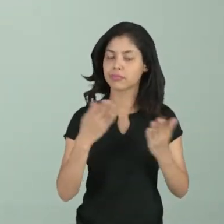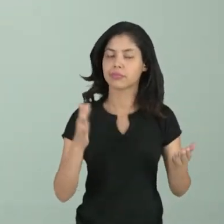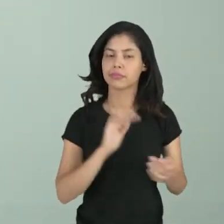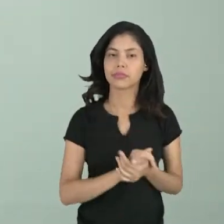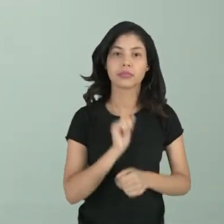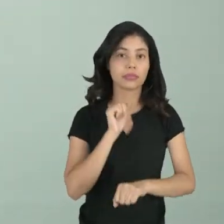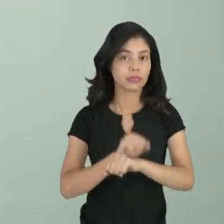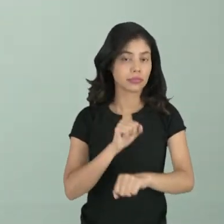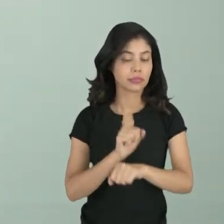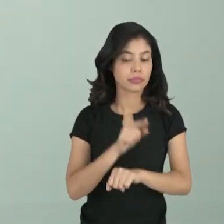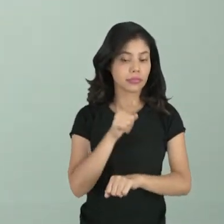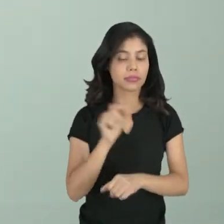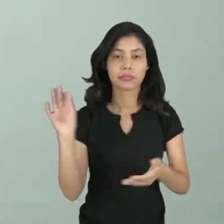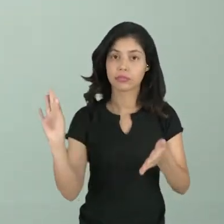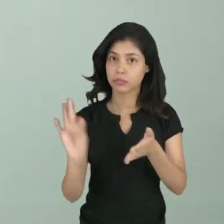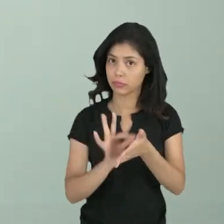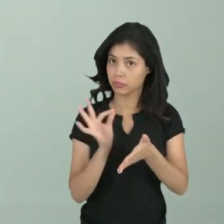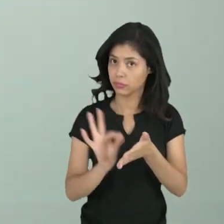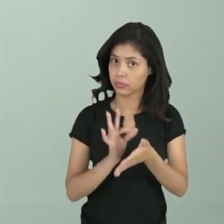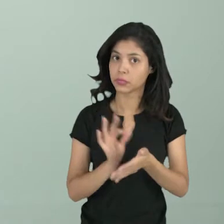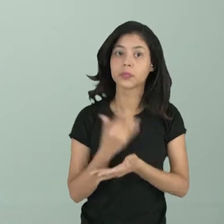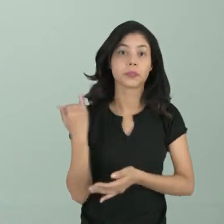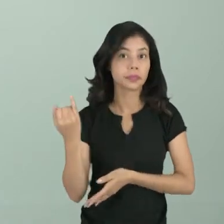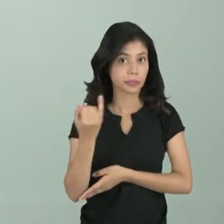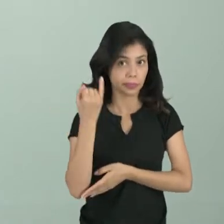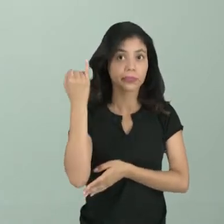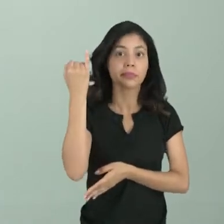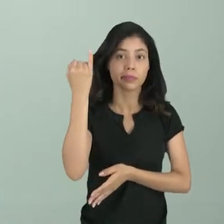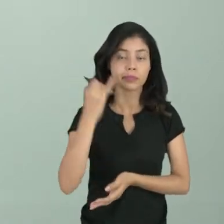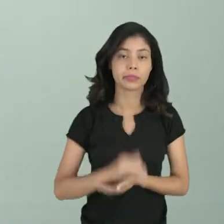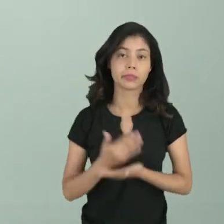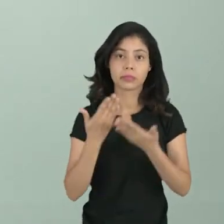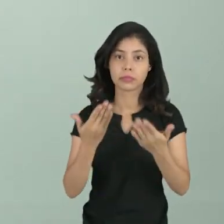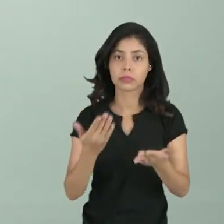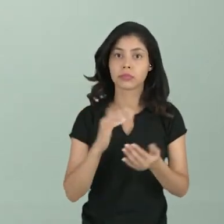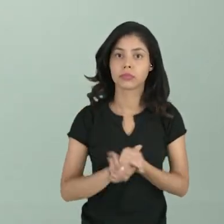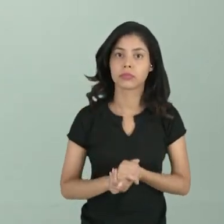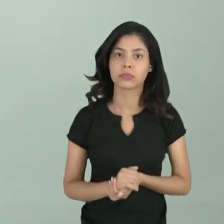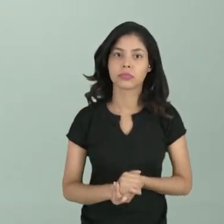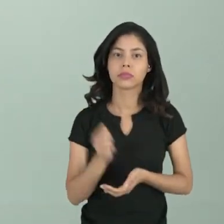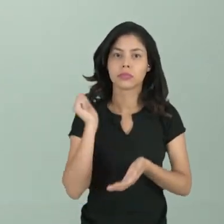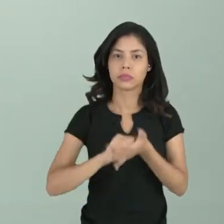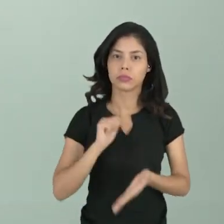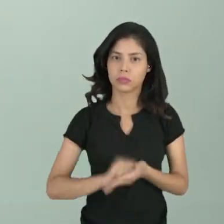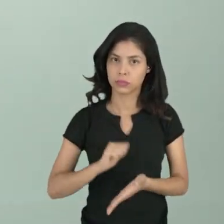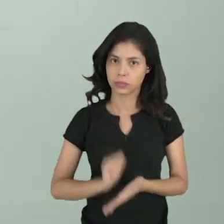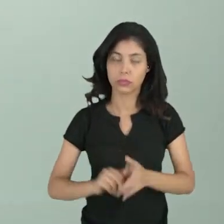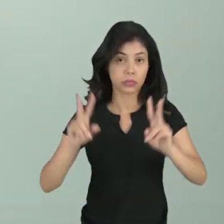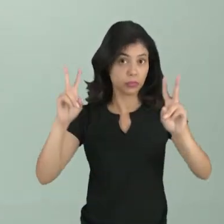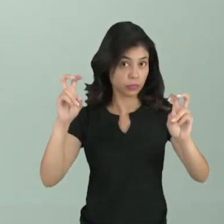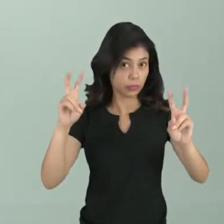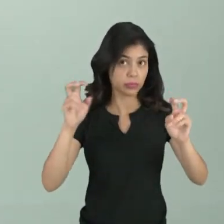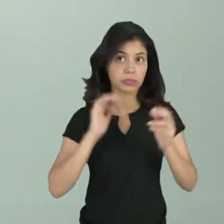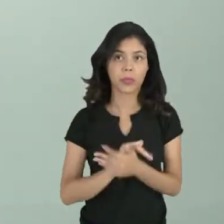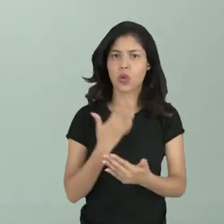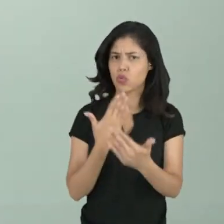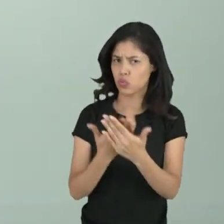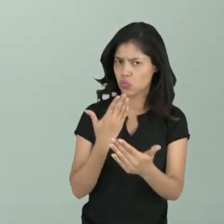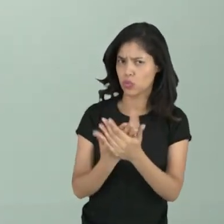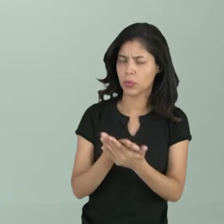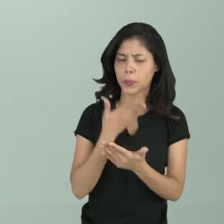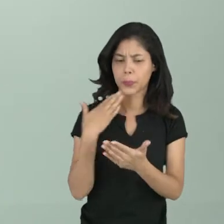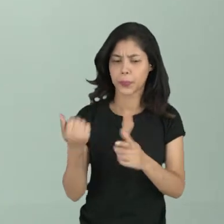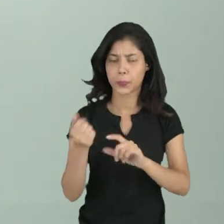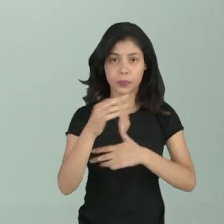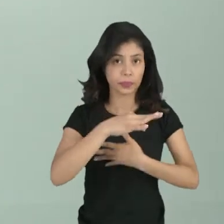Espero que você esteja fazendo anotações que são necessárias para você poder estar copilando essas temáticas, para poder estudar para o